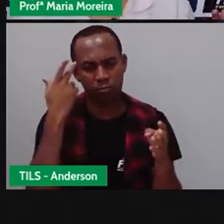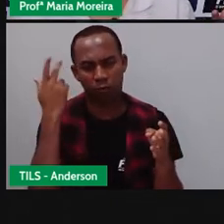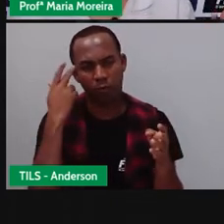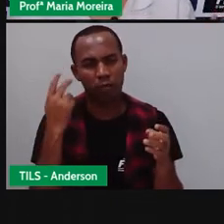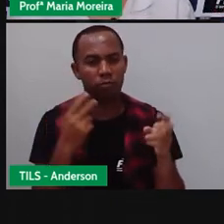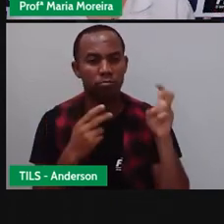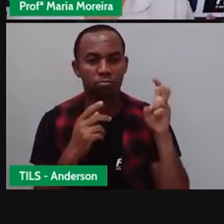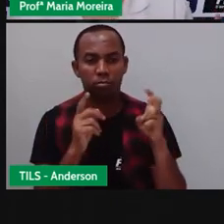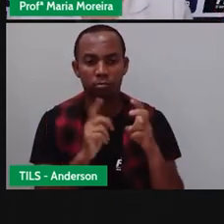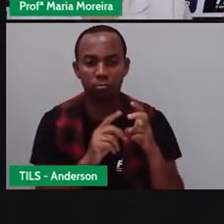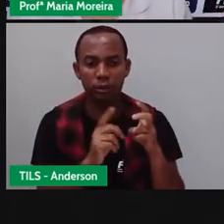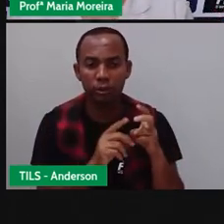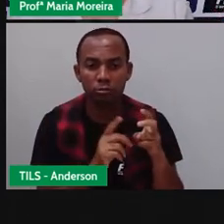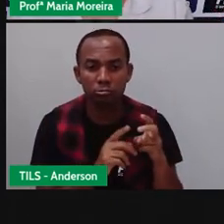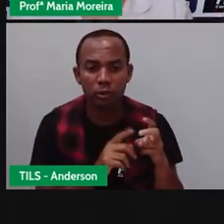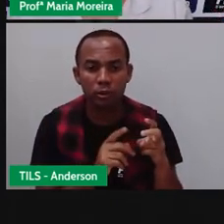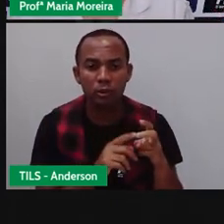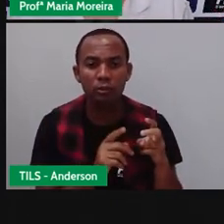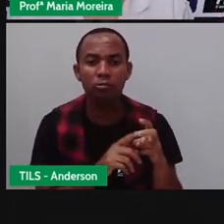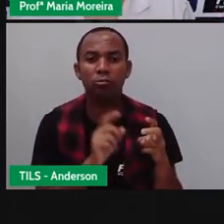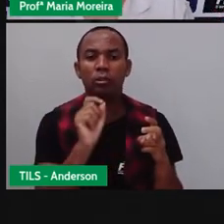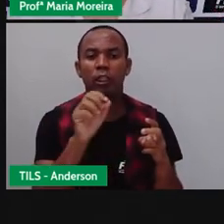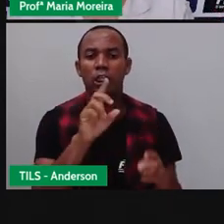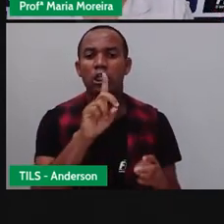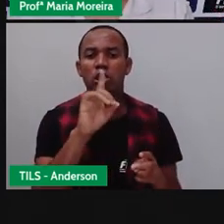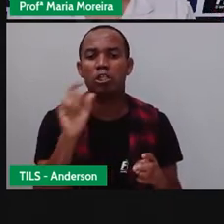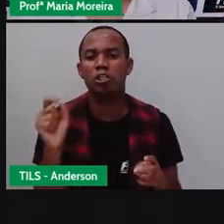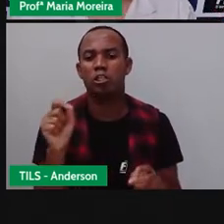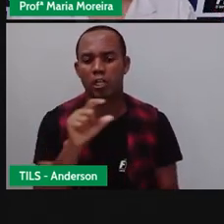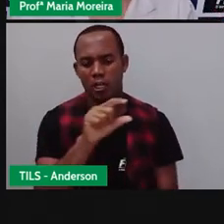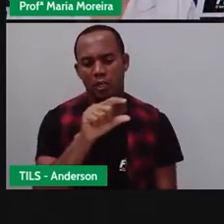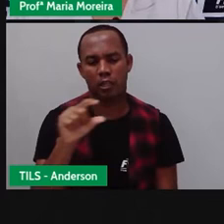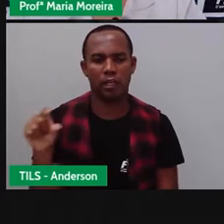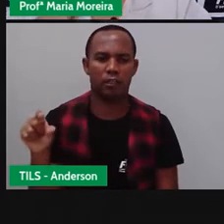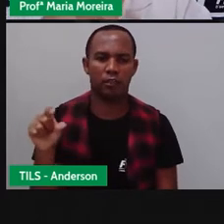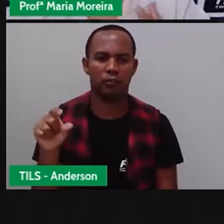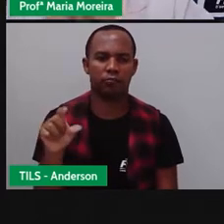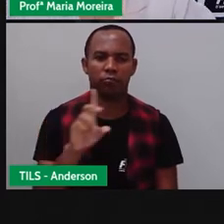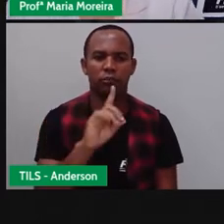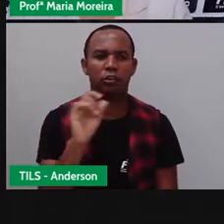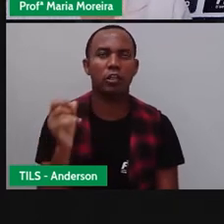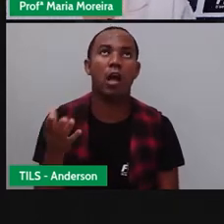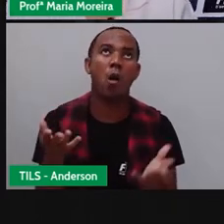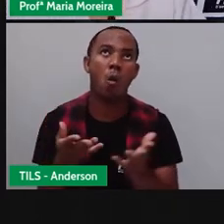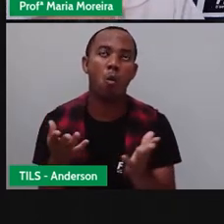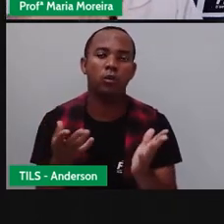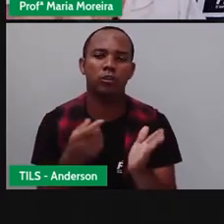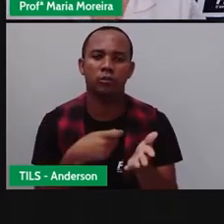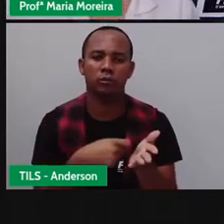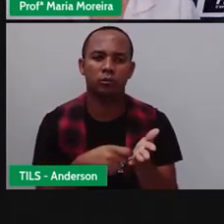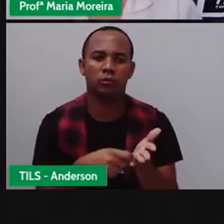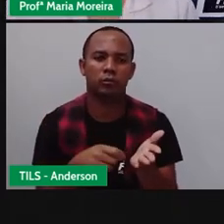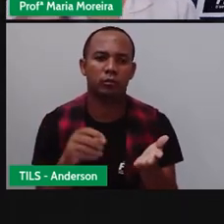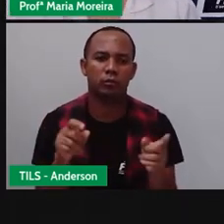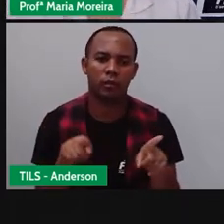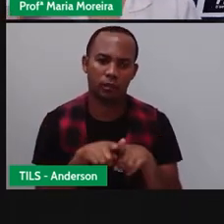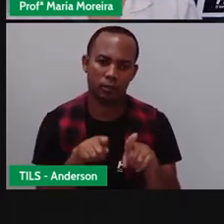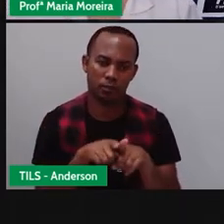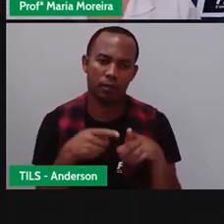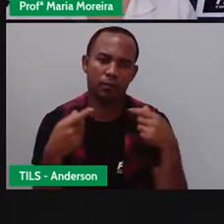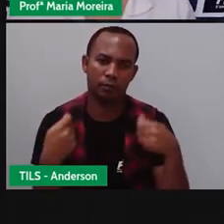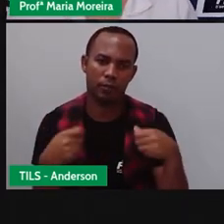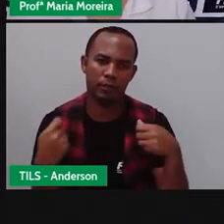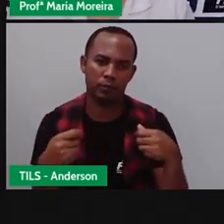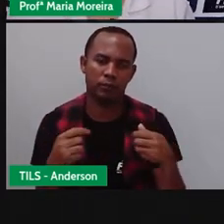isso? Dentre outros. Então, eu posso usar o quê? Como despedida. As coisinhas simples. Beijos, BJS.